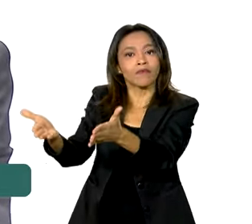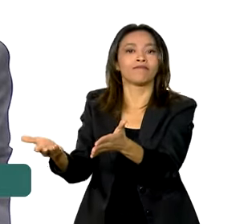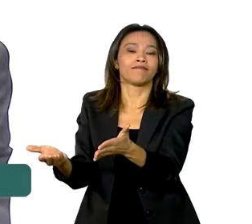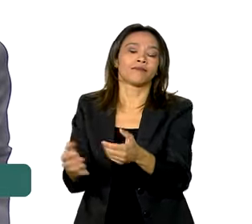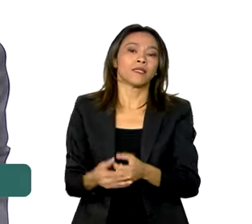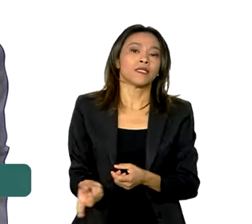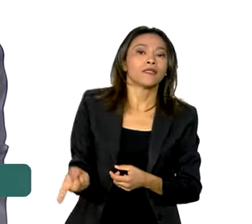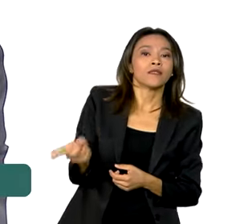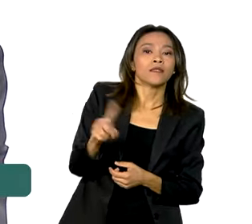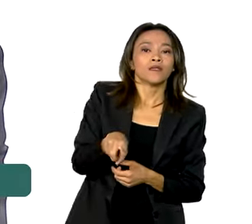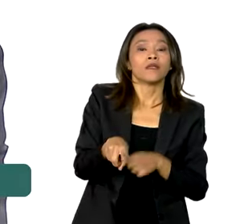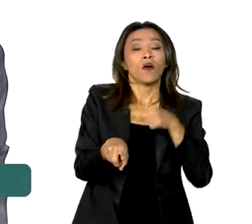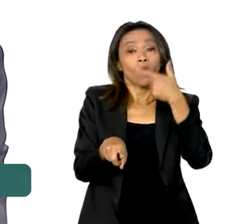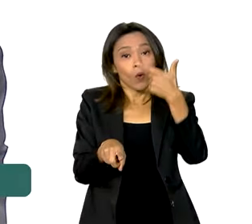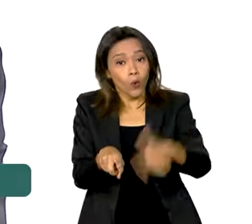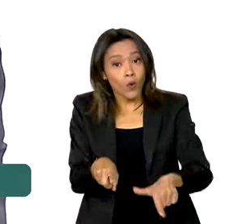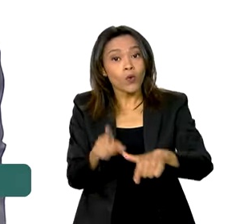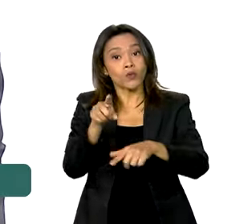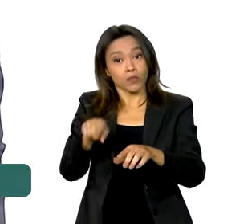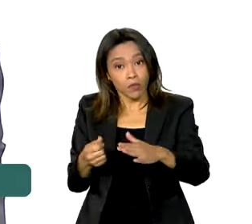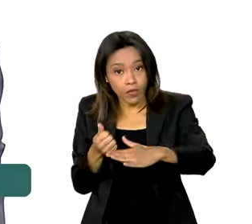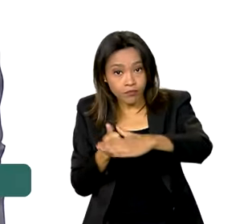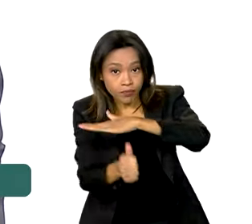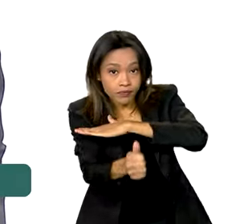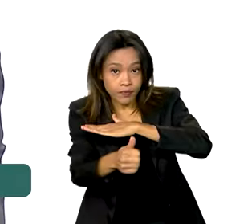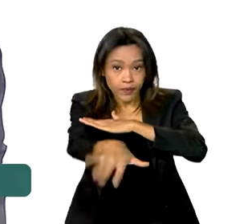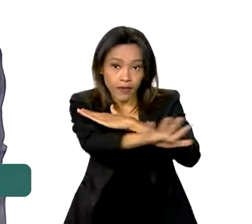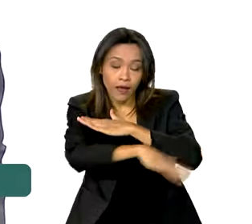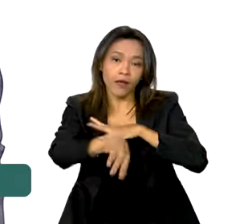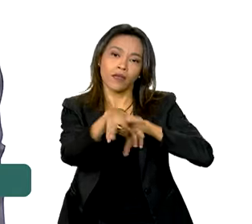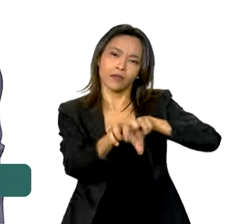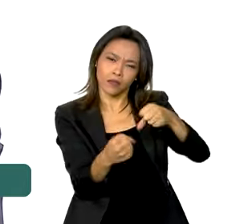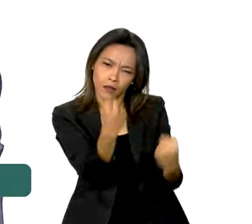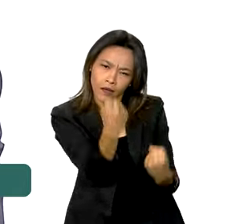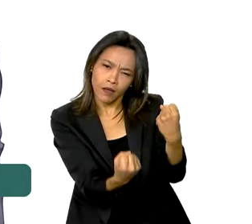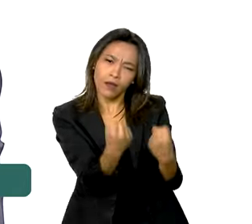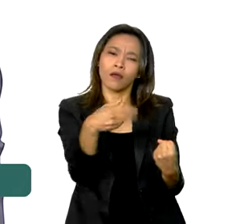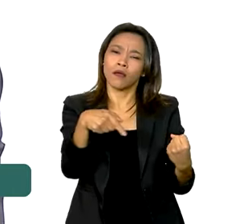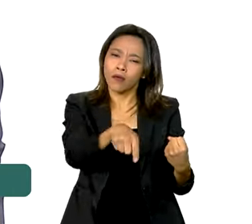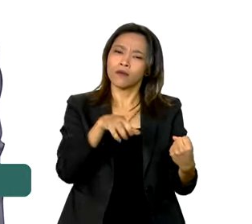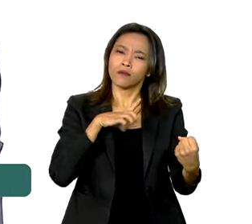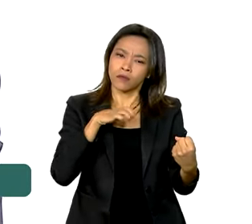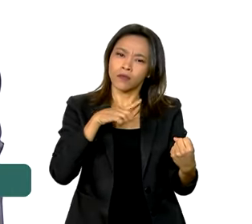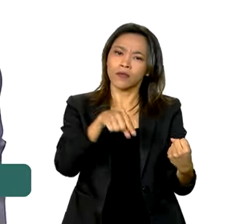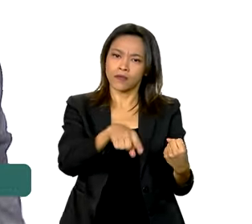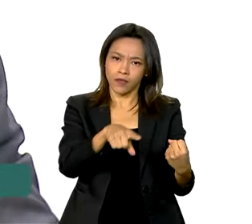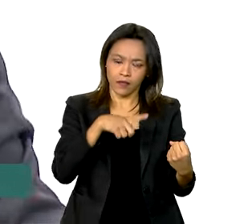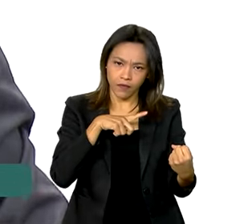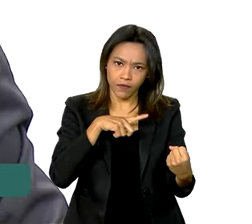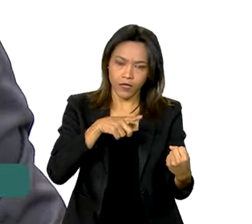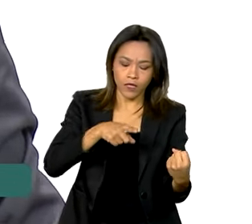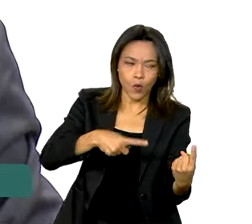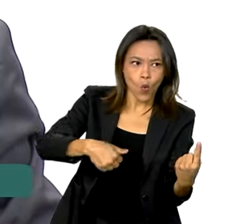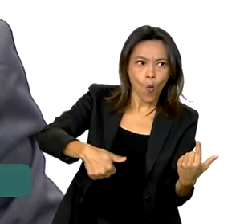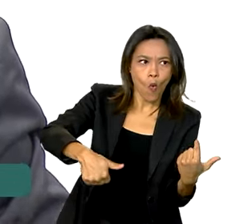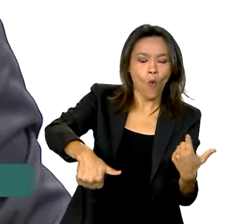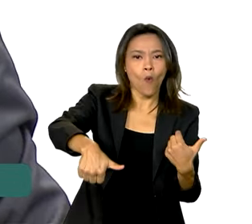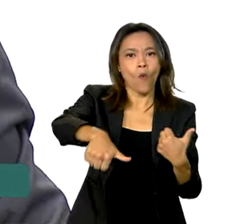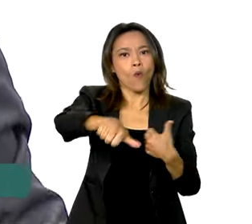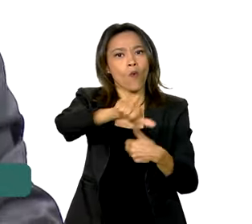Tem os investimentos do setor automotivo anunciado e começam a transformar